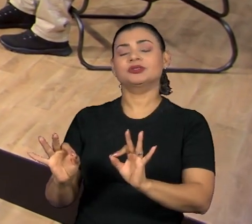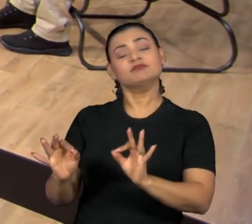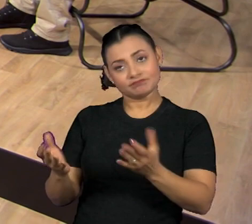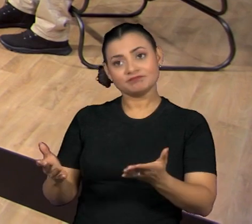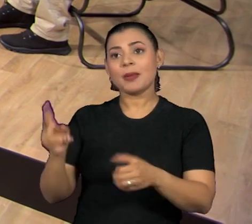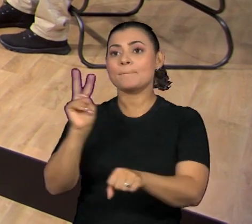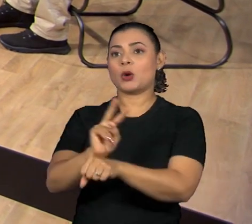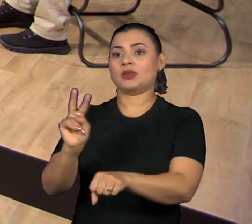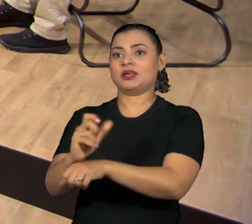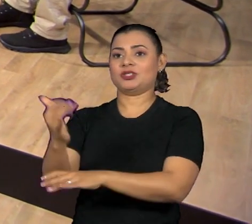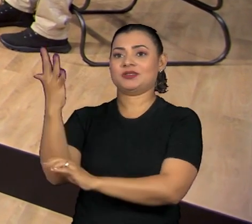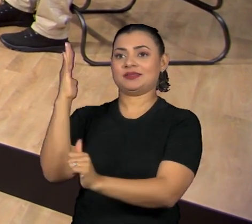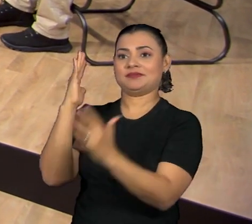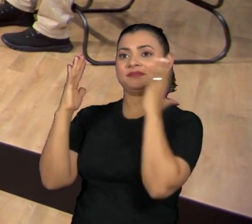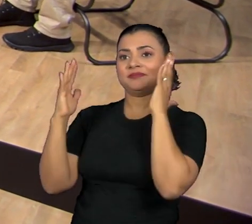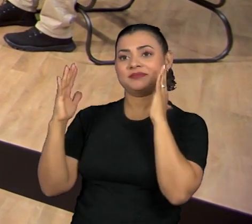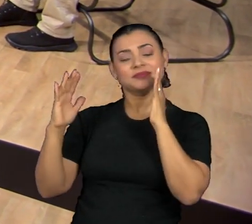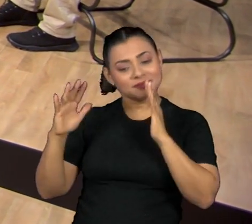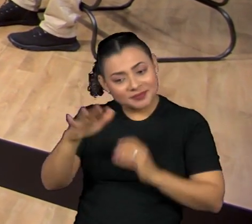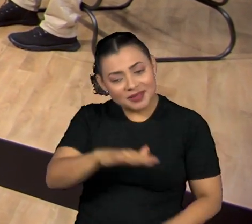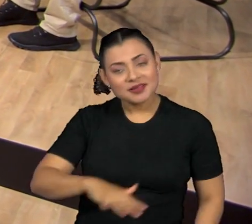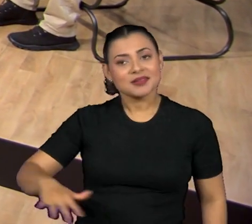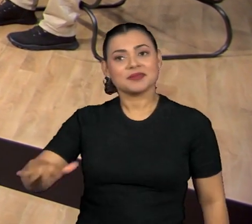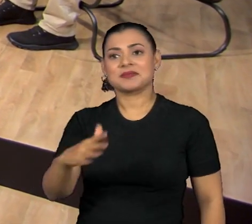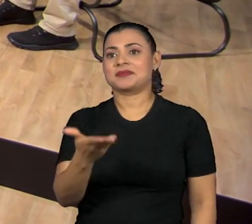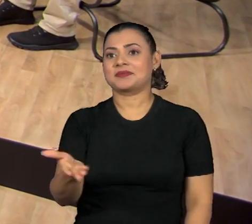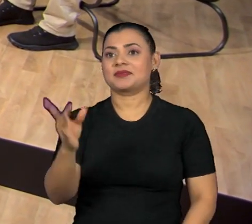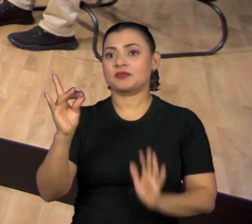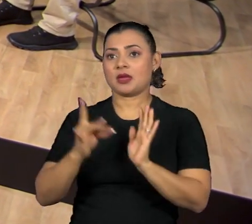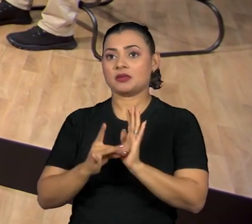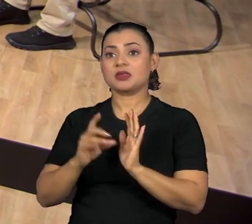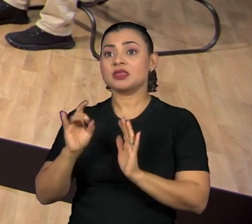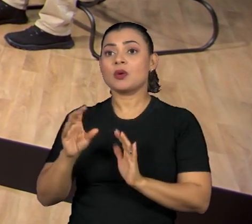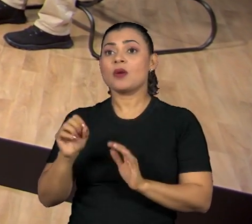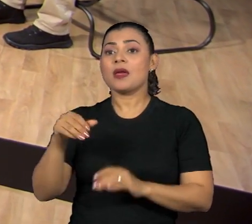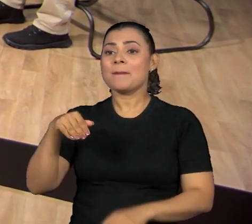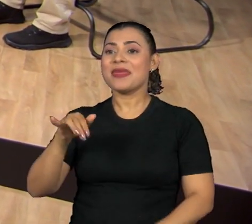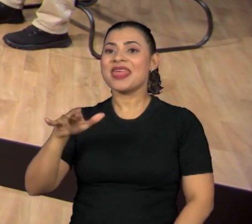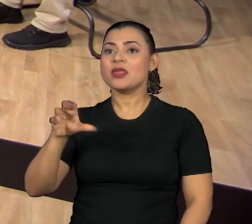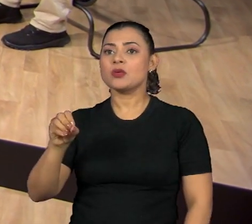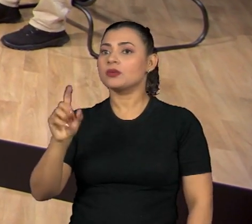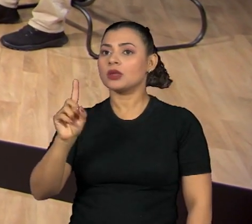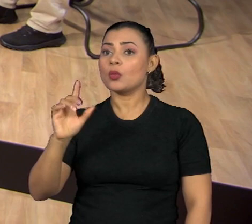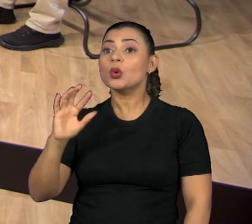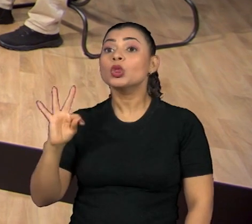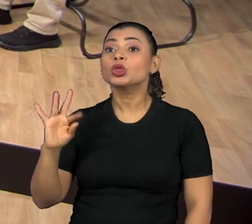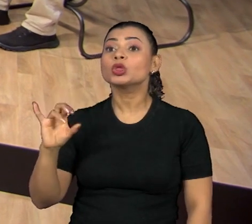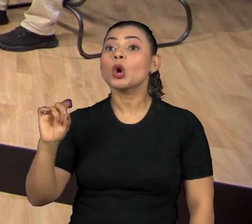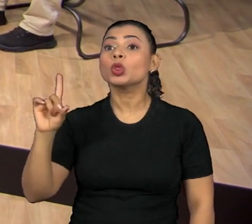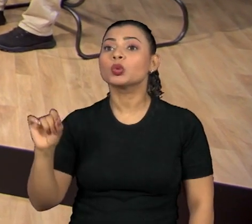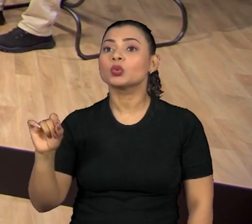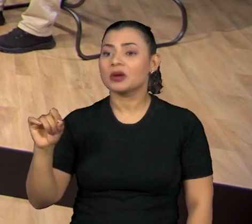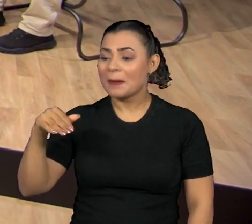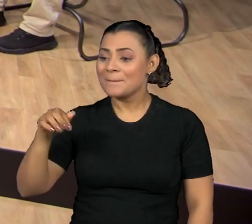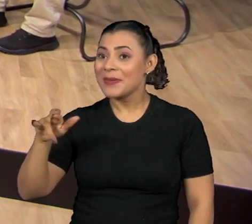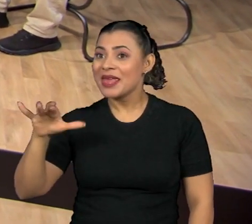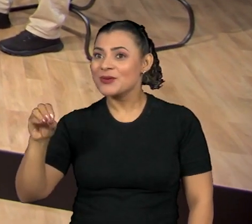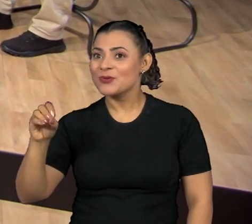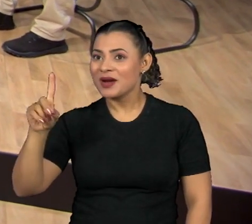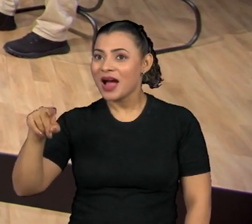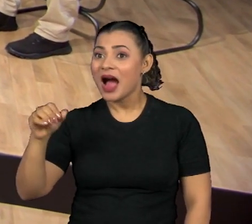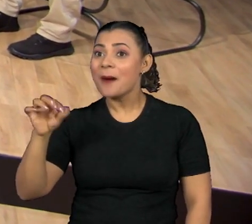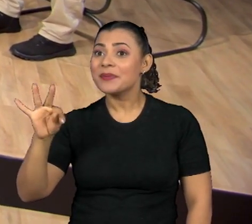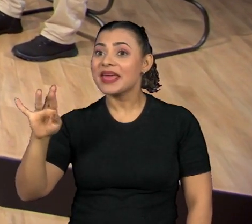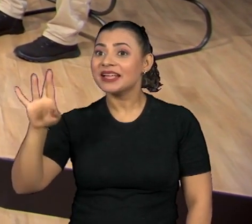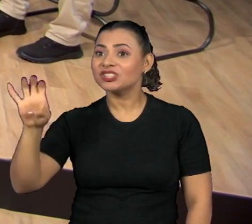preservar o nosso todo ambiente. Não gosto de falar meio, não. Eu falo em todo ambiente. Então, eu acho que esse ataque ao